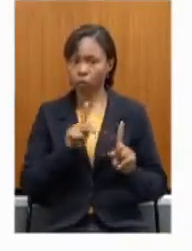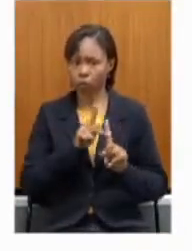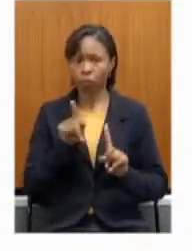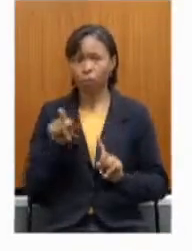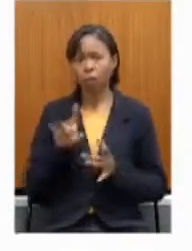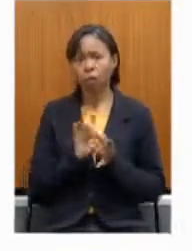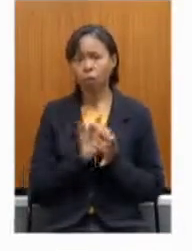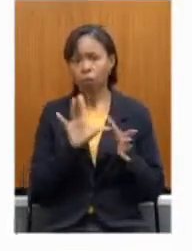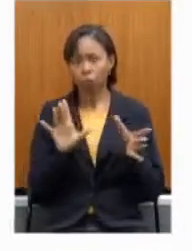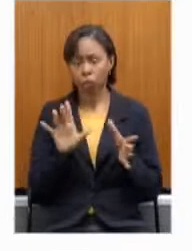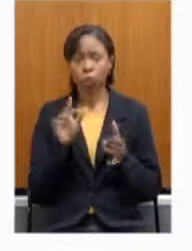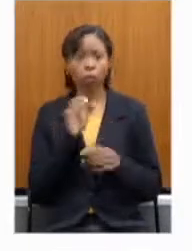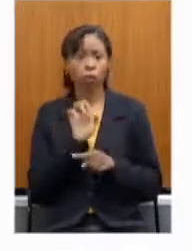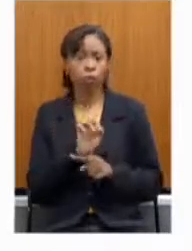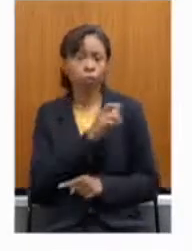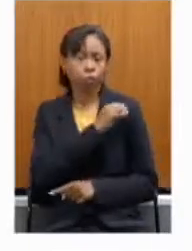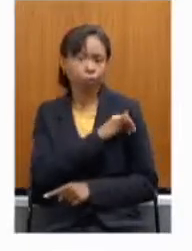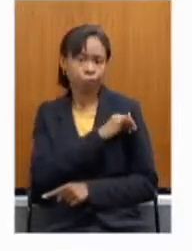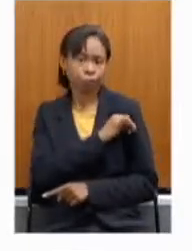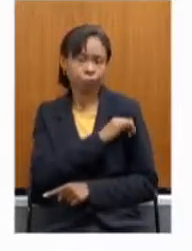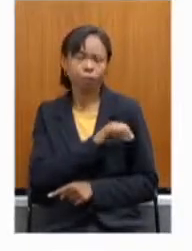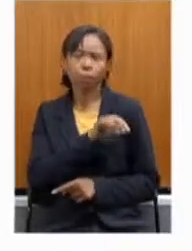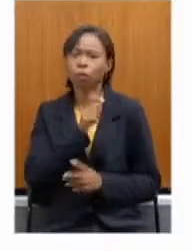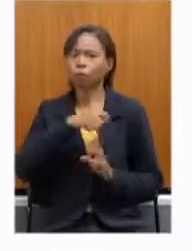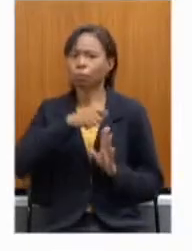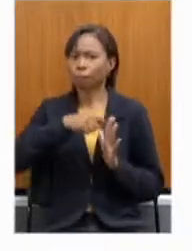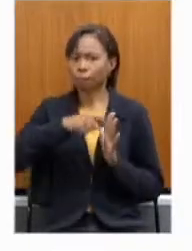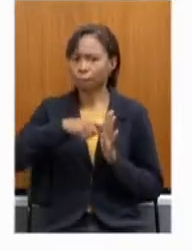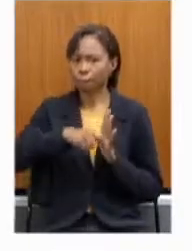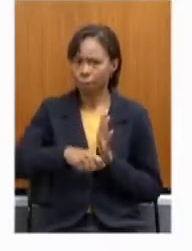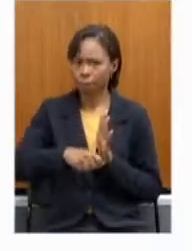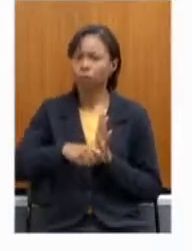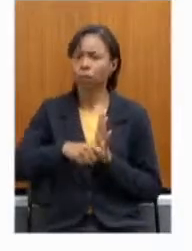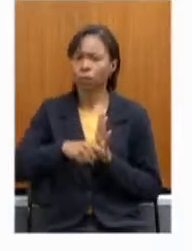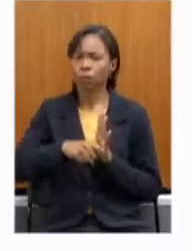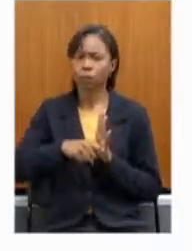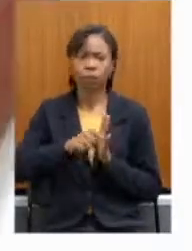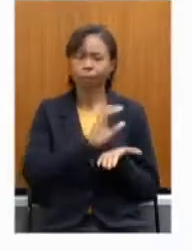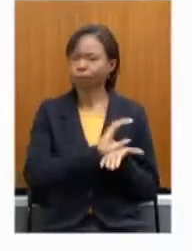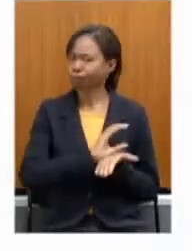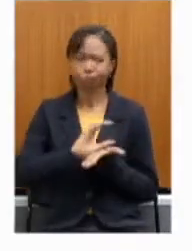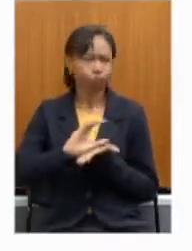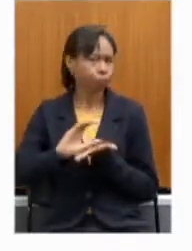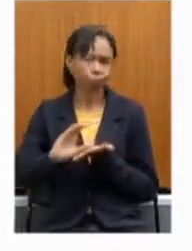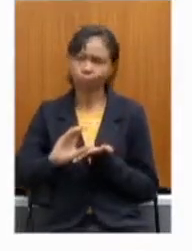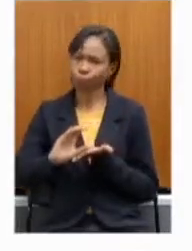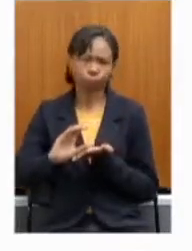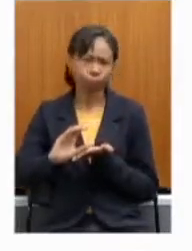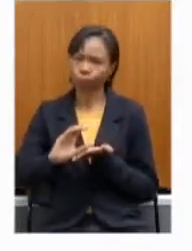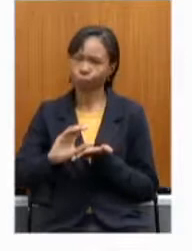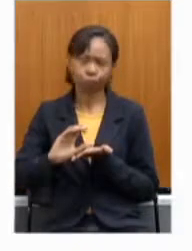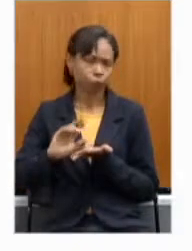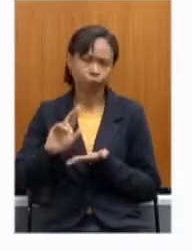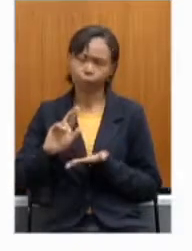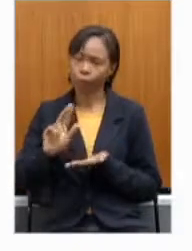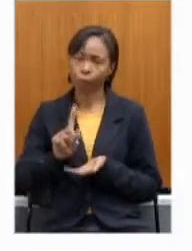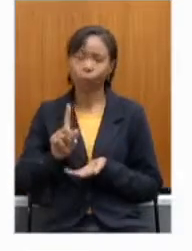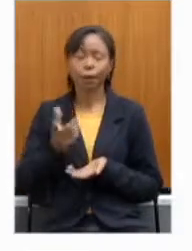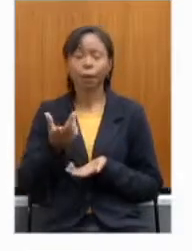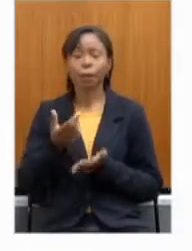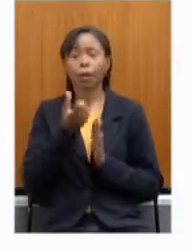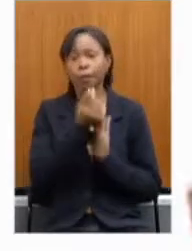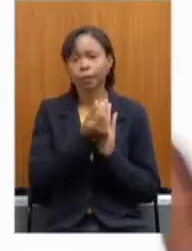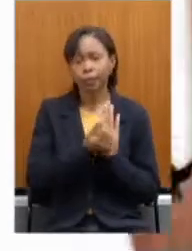Que o estado Do Rio de Janeiro Por vários meses Deixasse de repassar Para o Rio Previdência Receitas Que eram